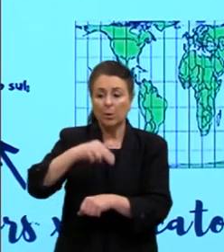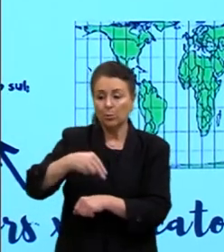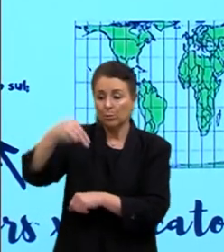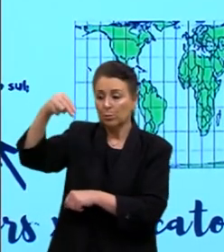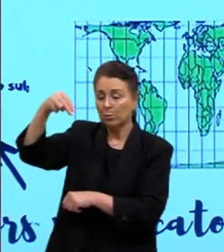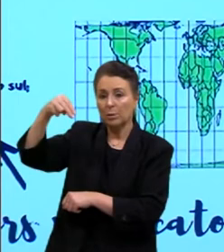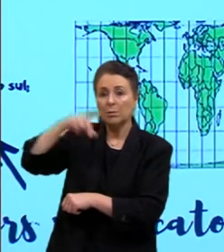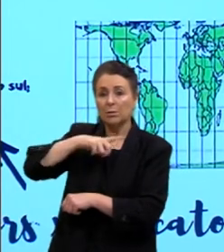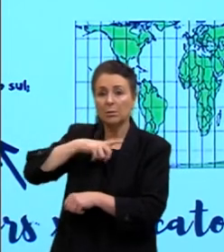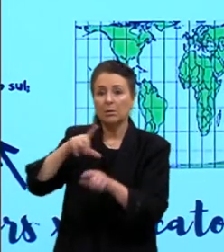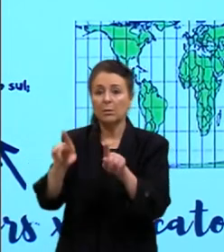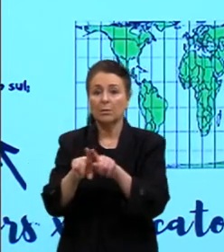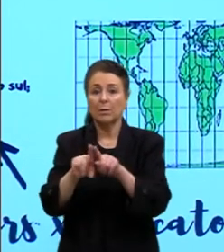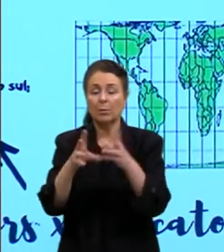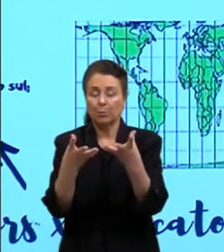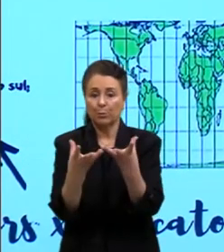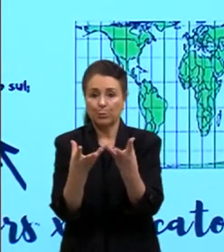bastante